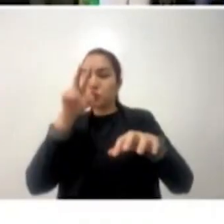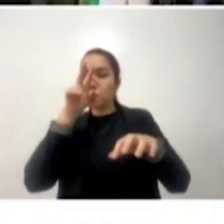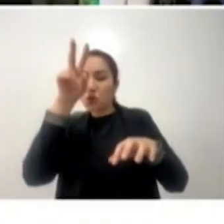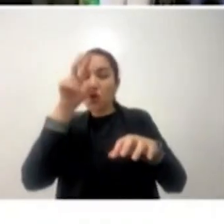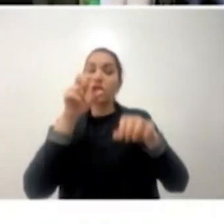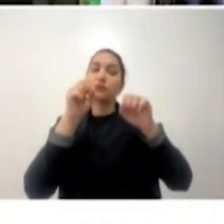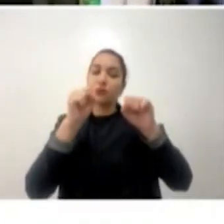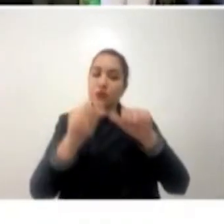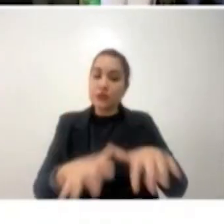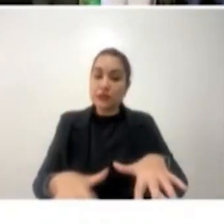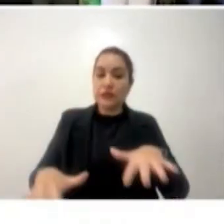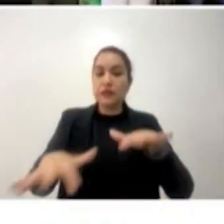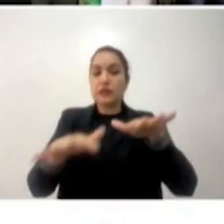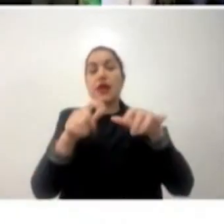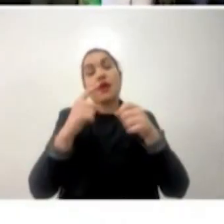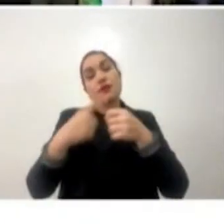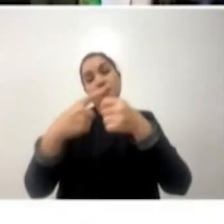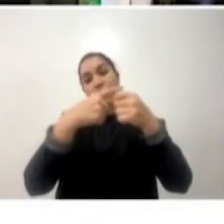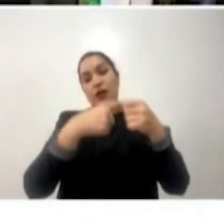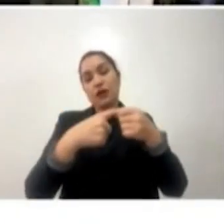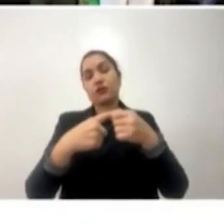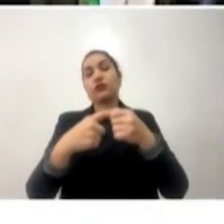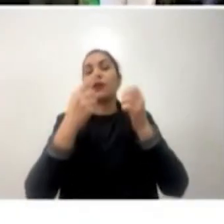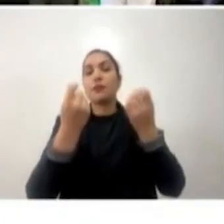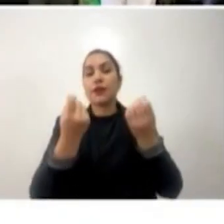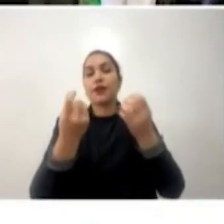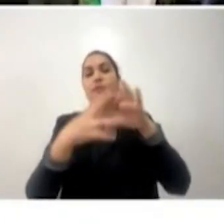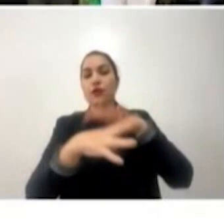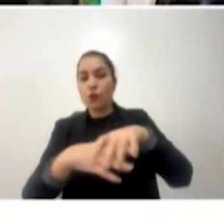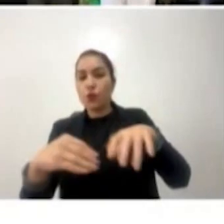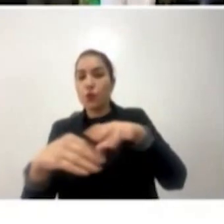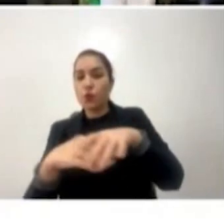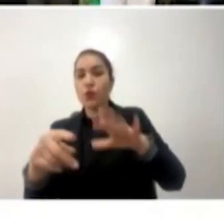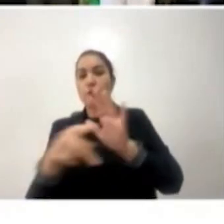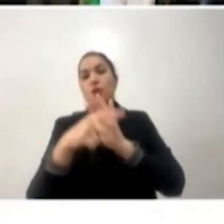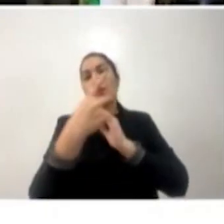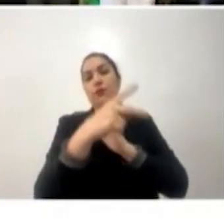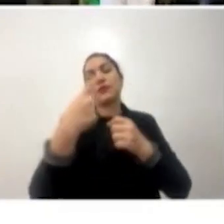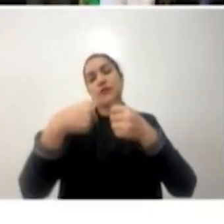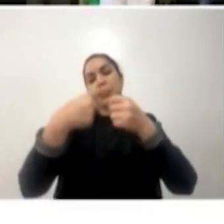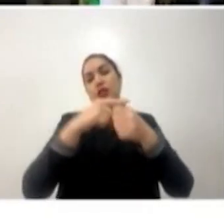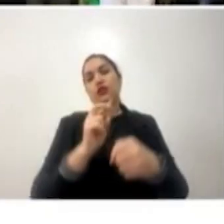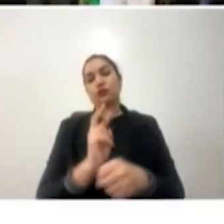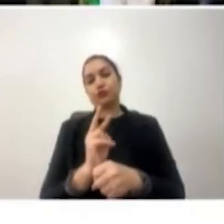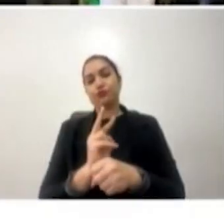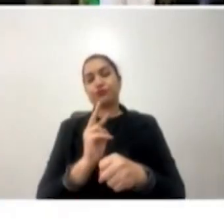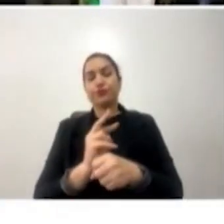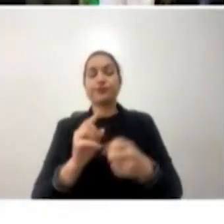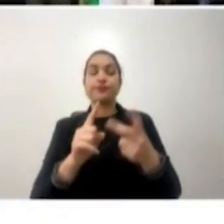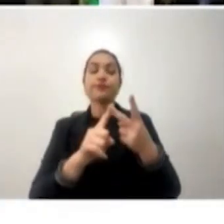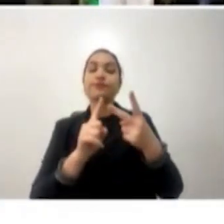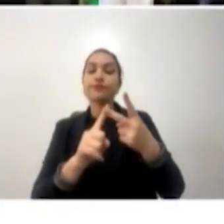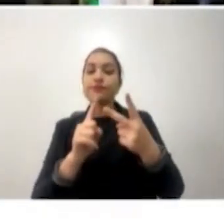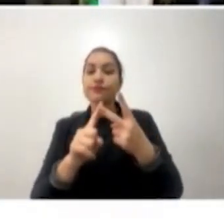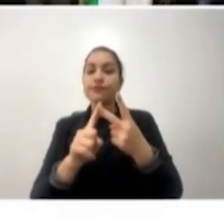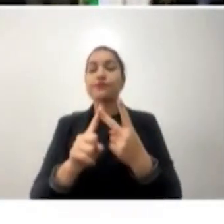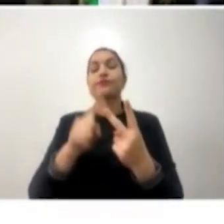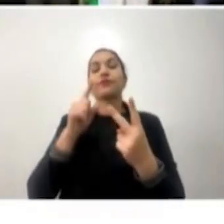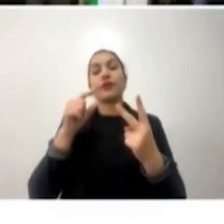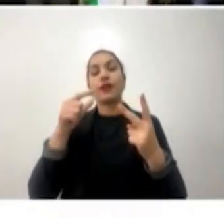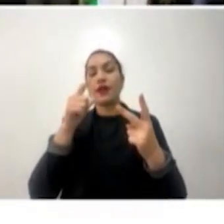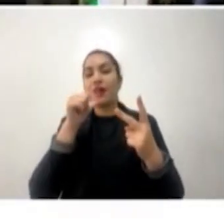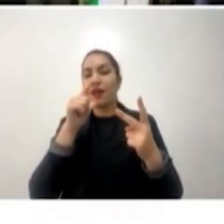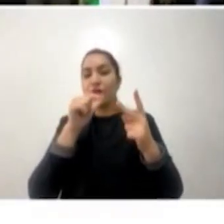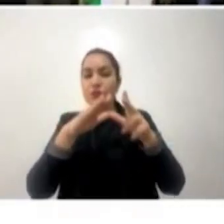ocorrem na cidade, auxiliando na drenagem urbana. E os rios maiores então, que estão no segundo eixo,